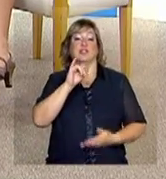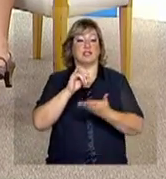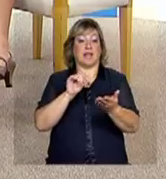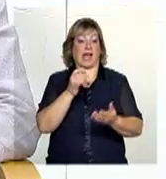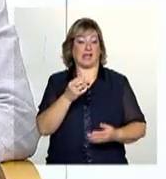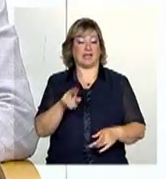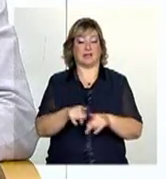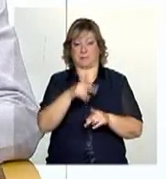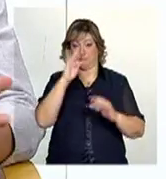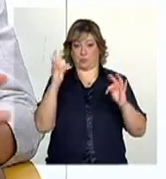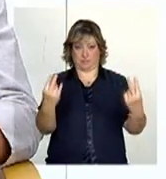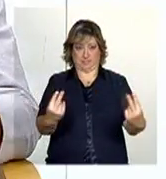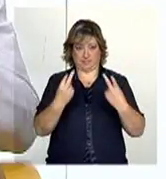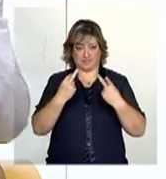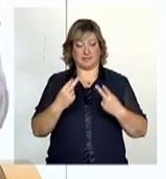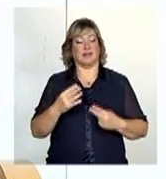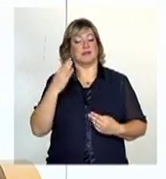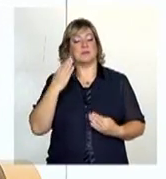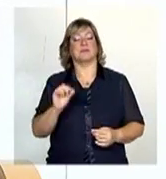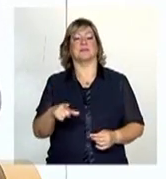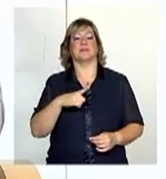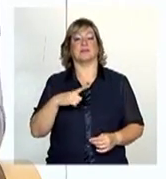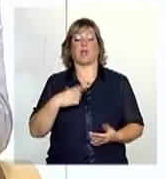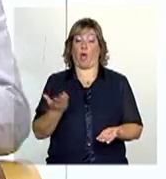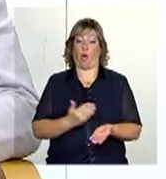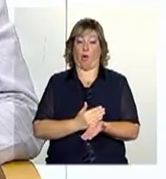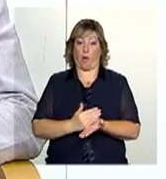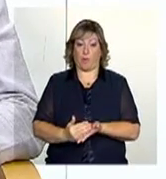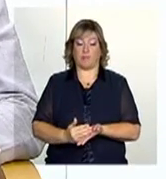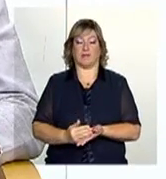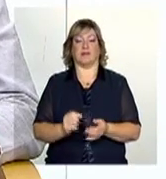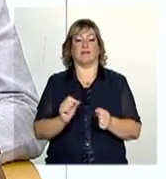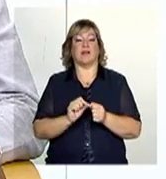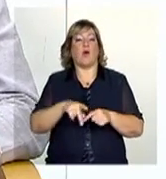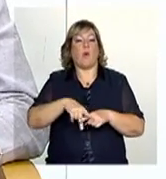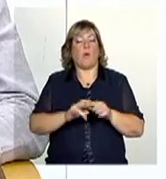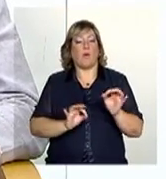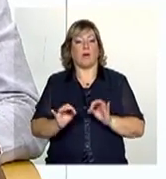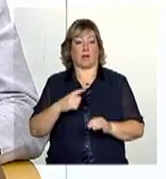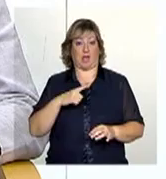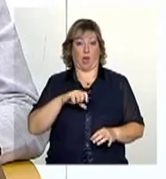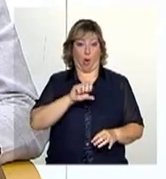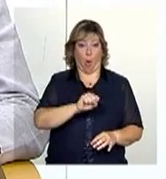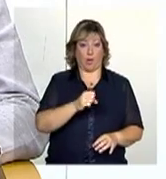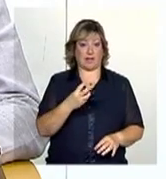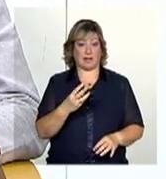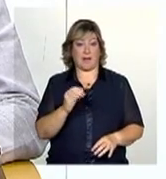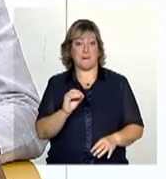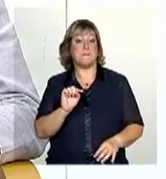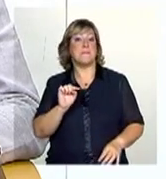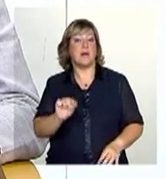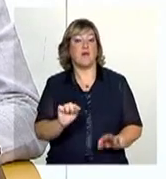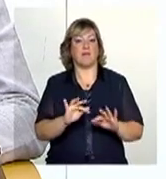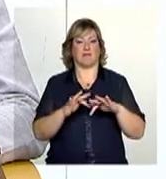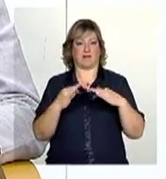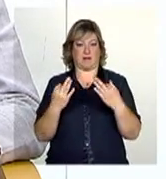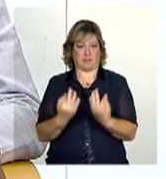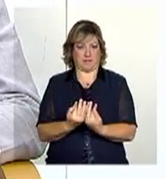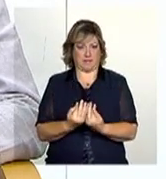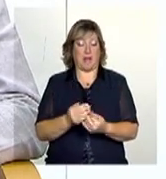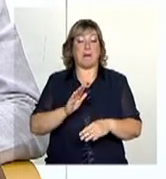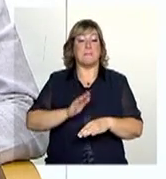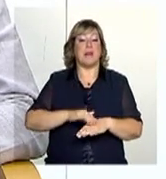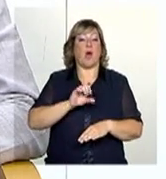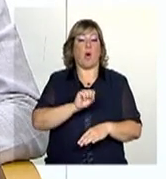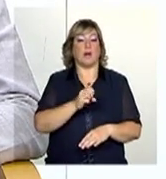nos assistem nesse momento. Eu vou começar fazendo uma pequena correçãozinha. 830 mil famílias, mais de 830 mil